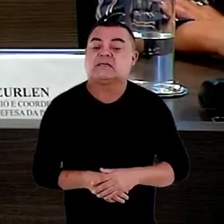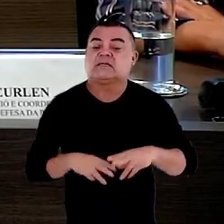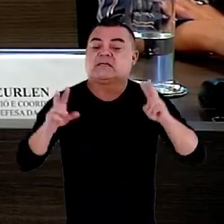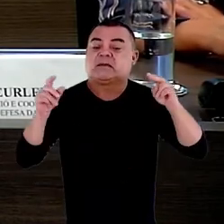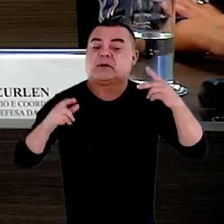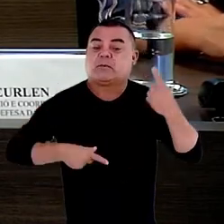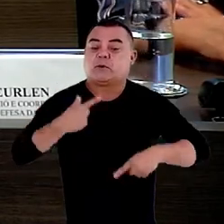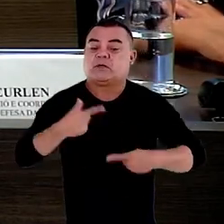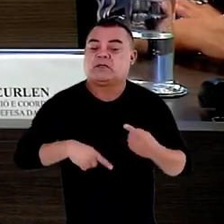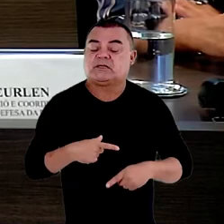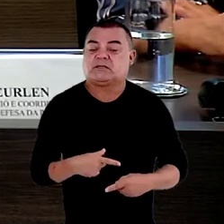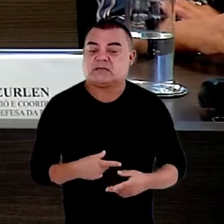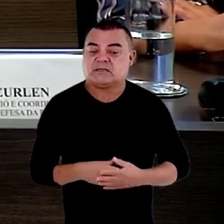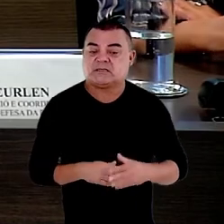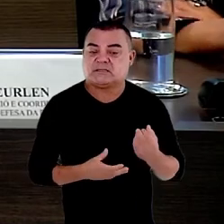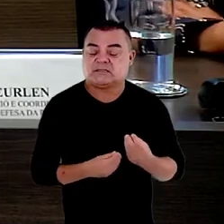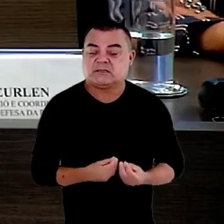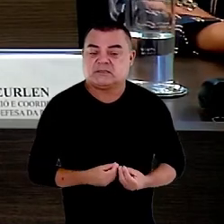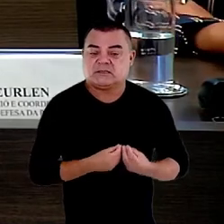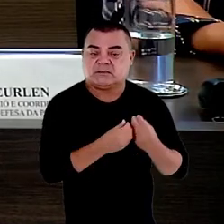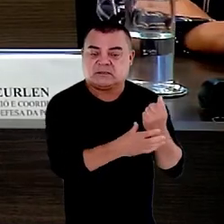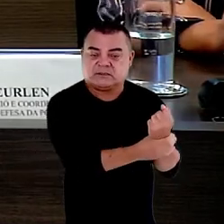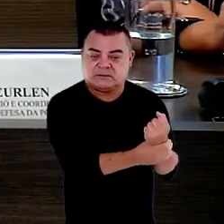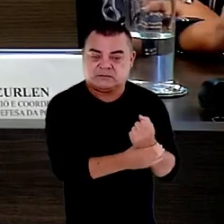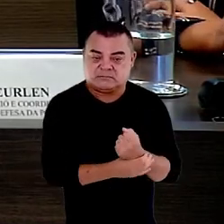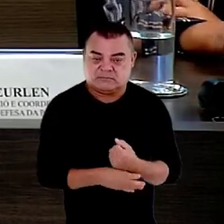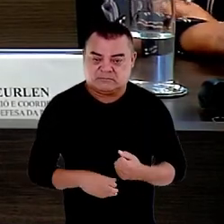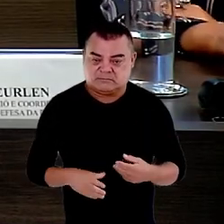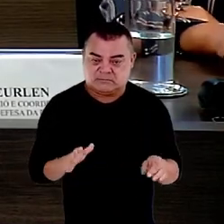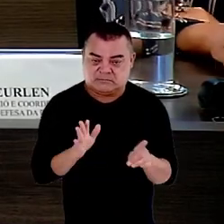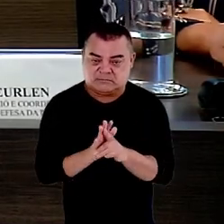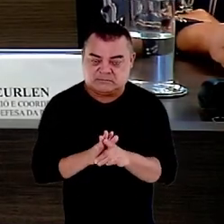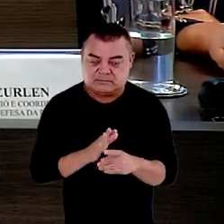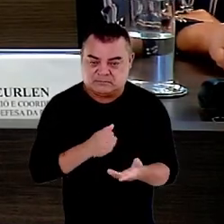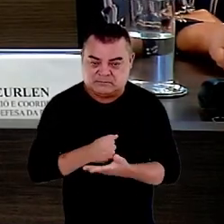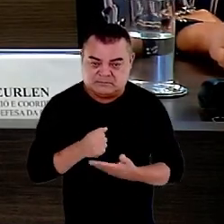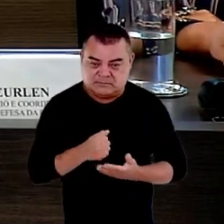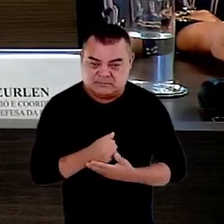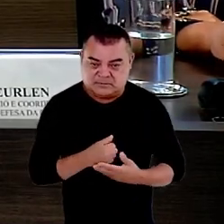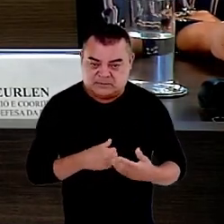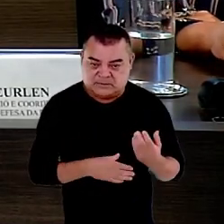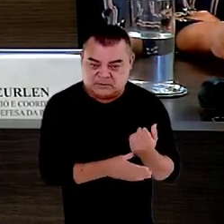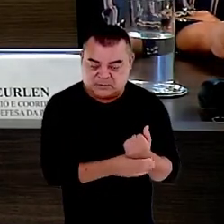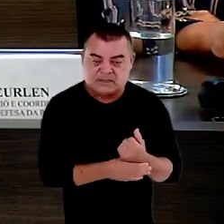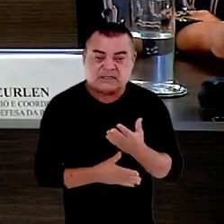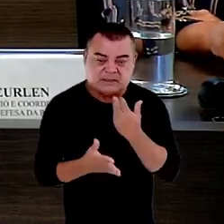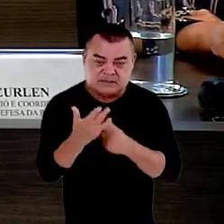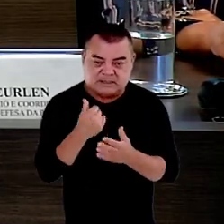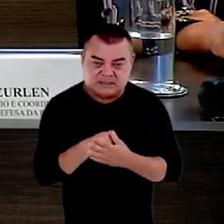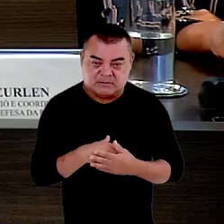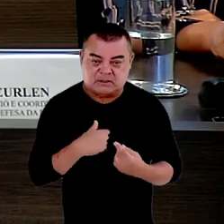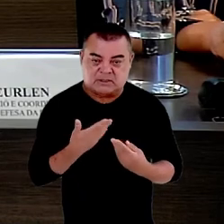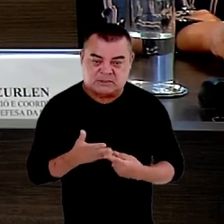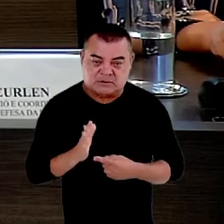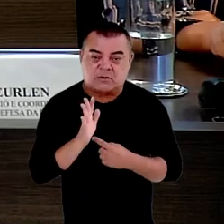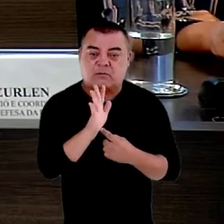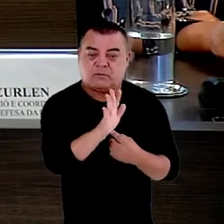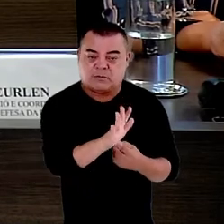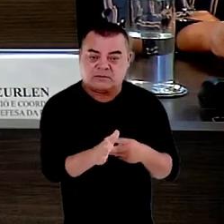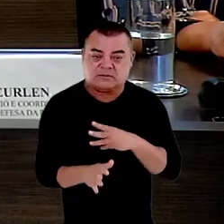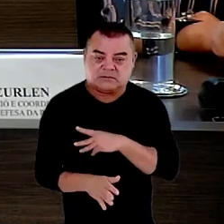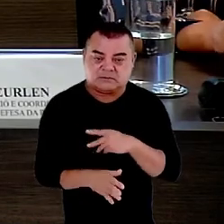garantia do direito fundamental à segurança alimentar eu acho que isso simbolicamente demonstra o CNMP